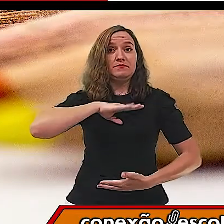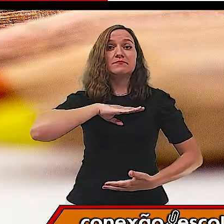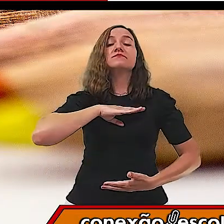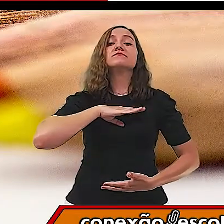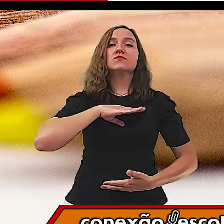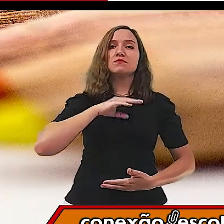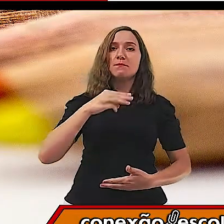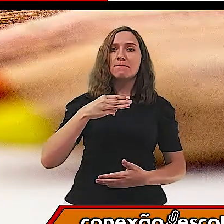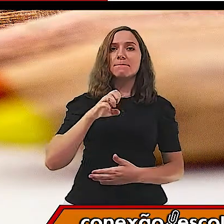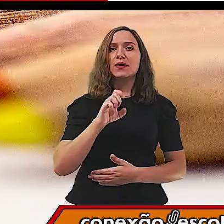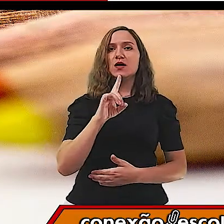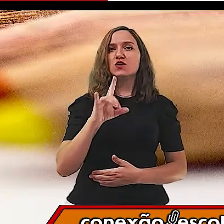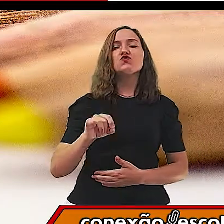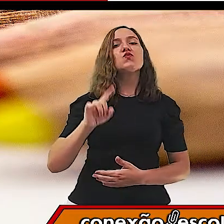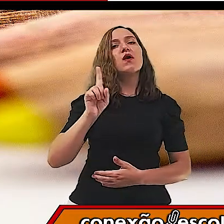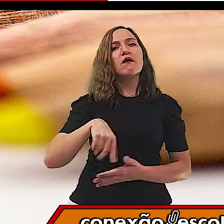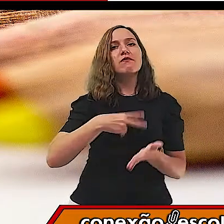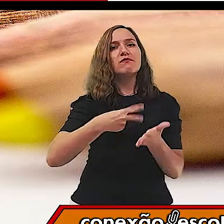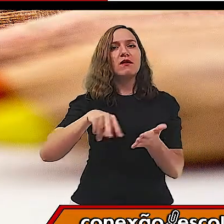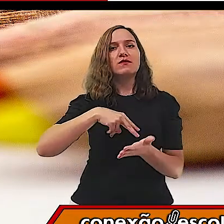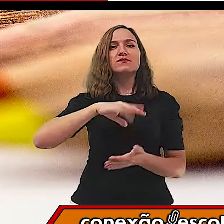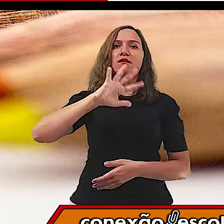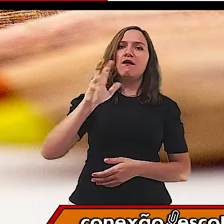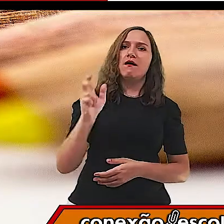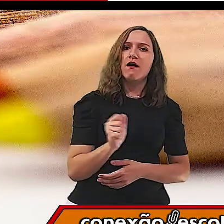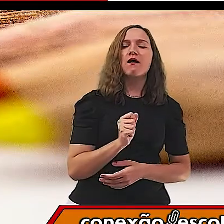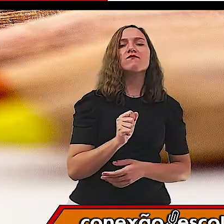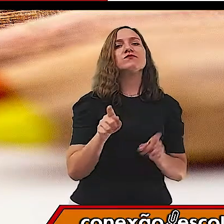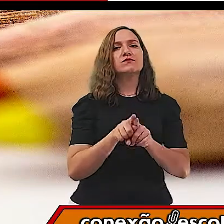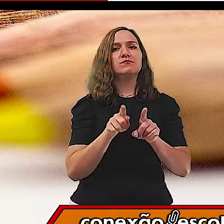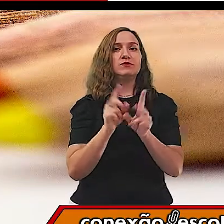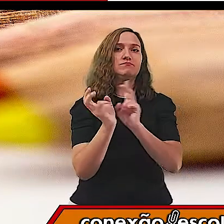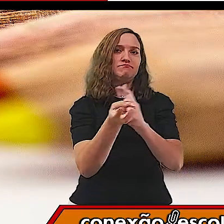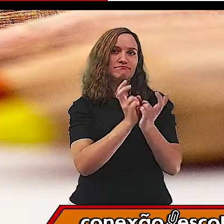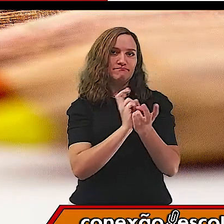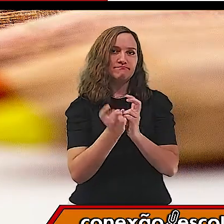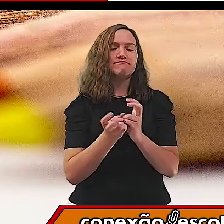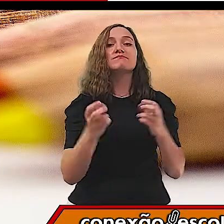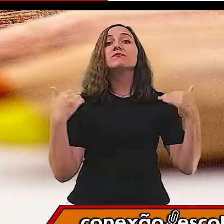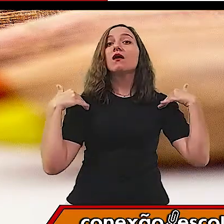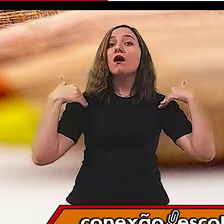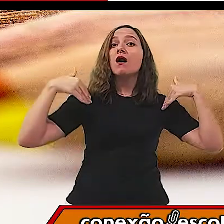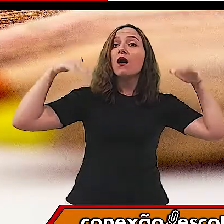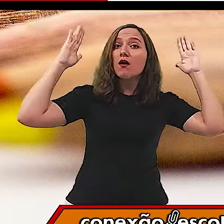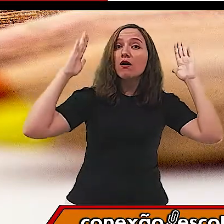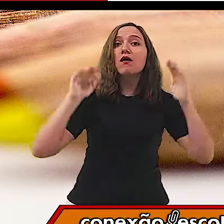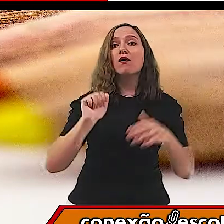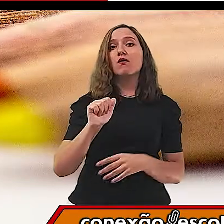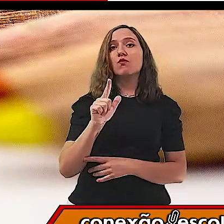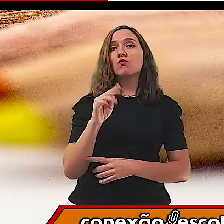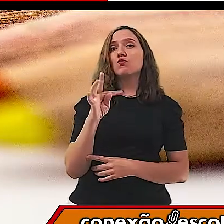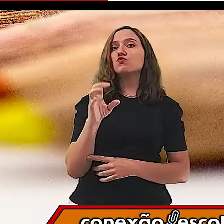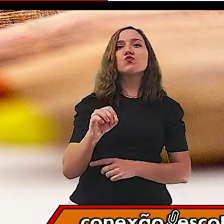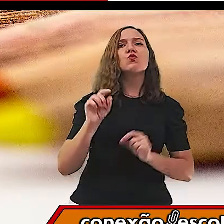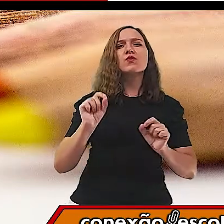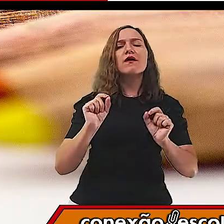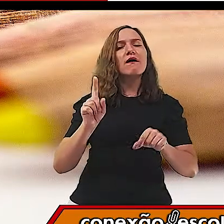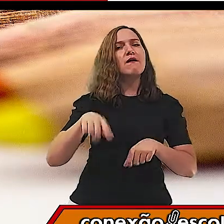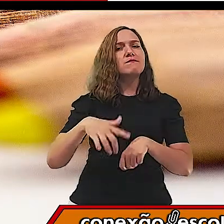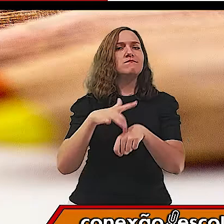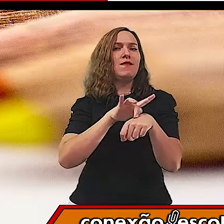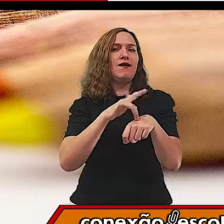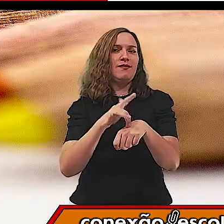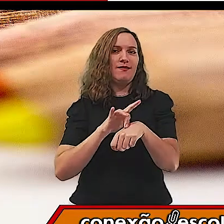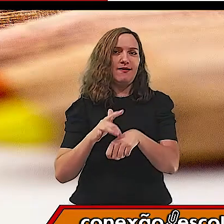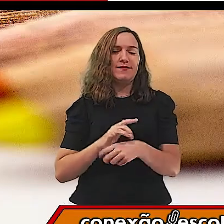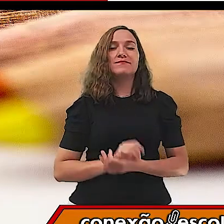a dança afro e a luta com poeira, nível alto, o balé clássico. Então essa